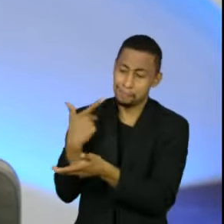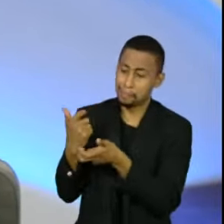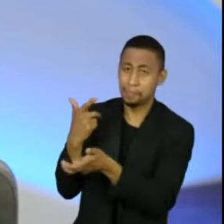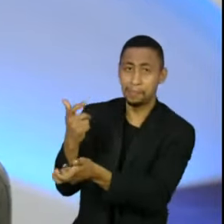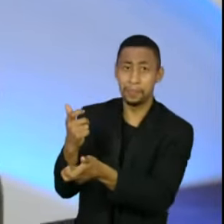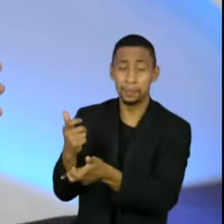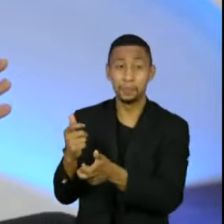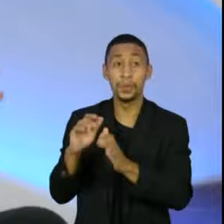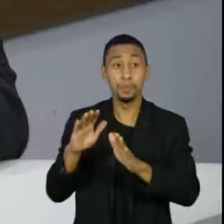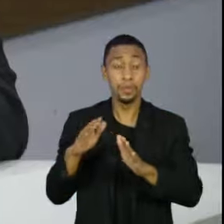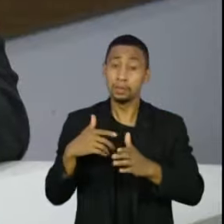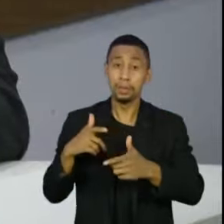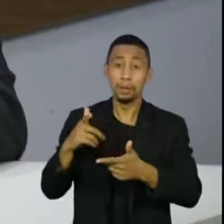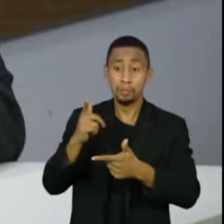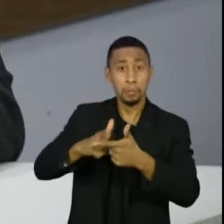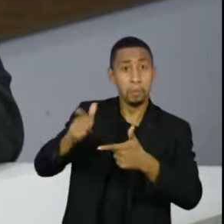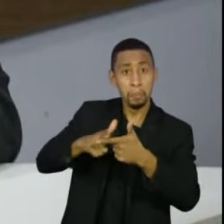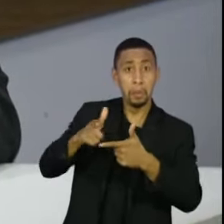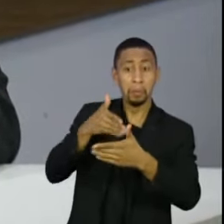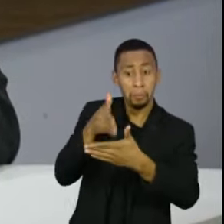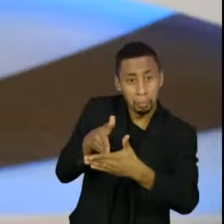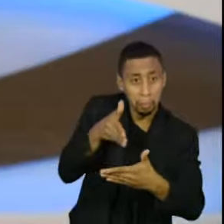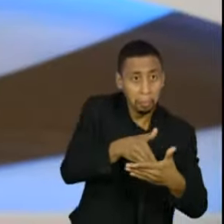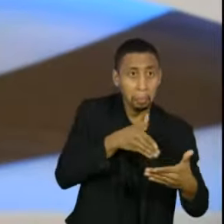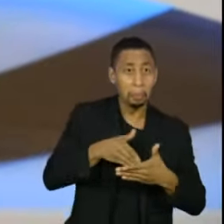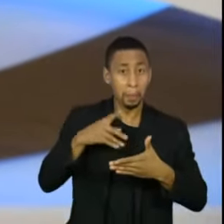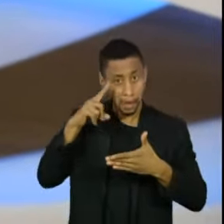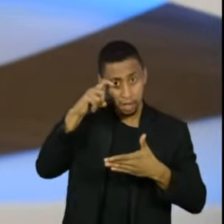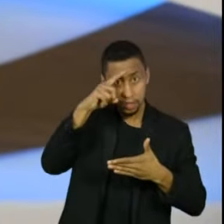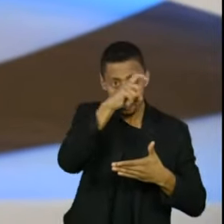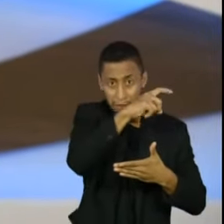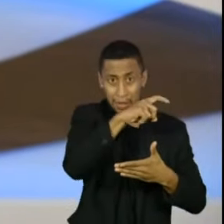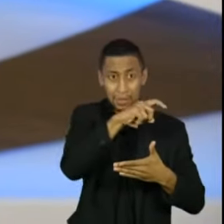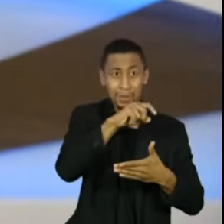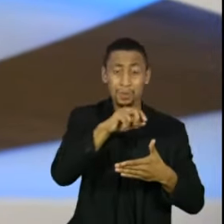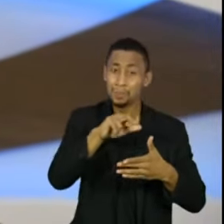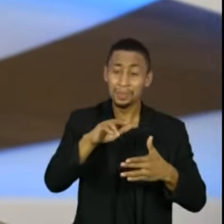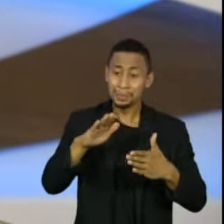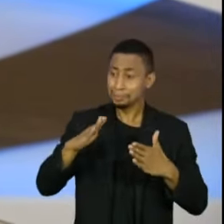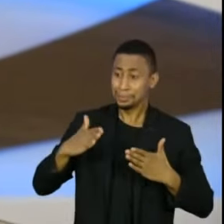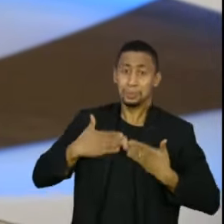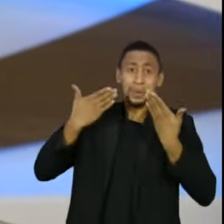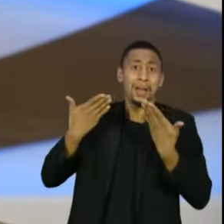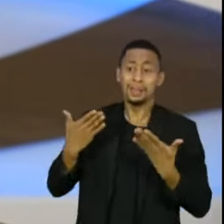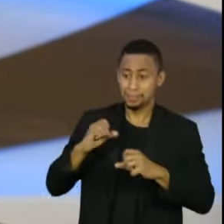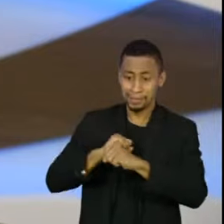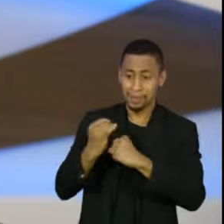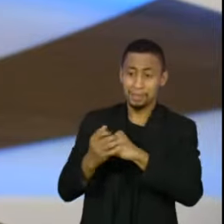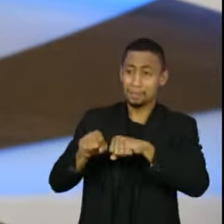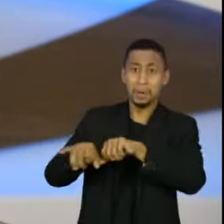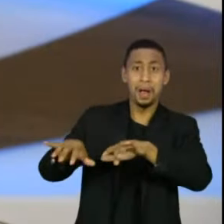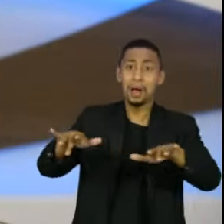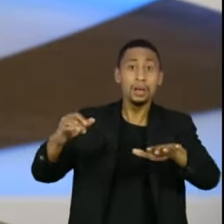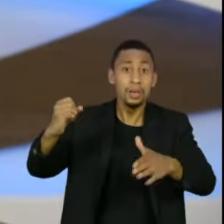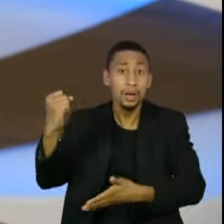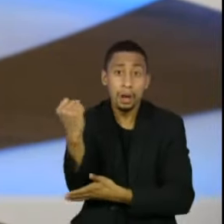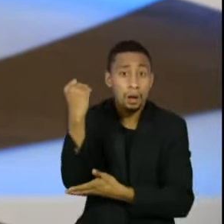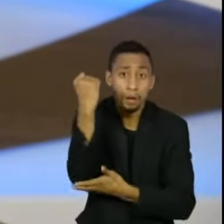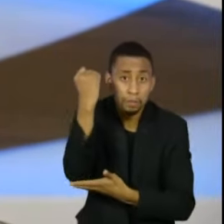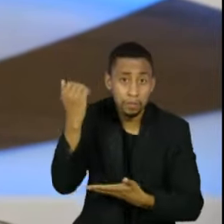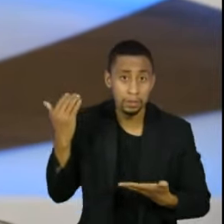dificuldades próprias de uma pandemia que existe e que pegou a todos de surpresa, que é muito grave, que tem consequências